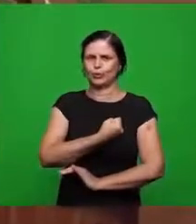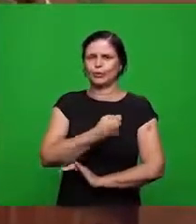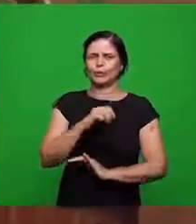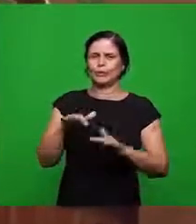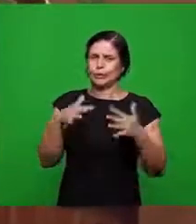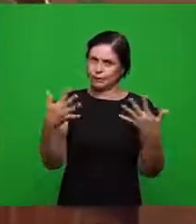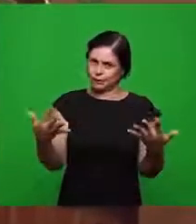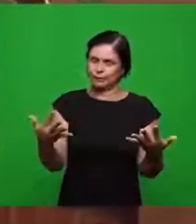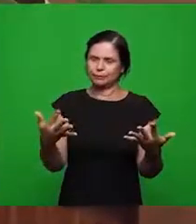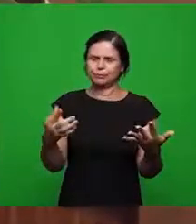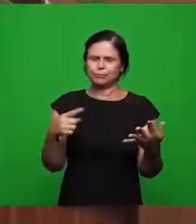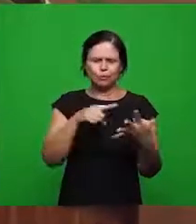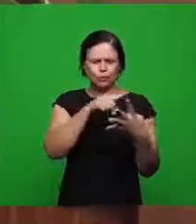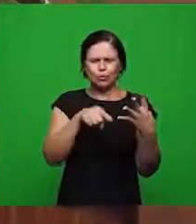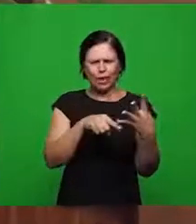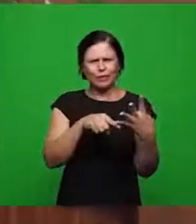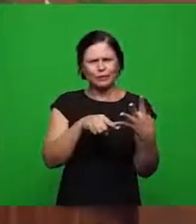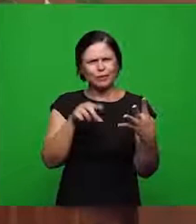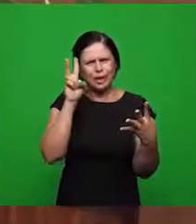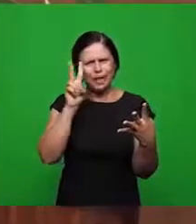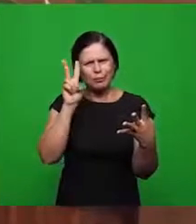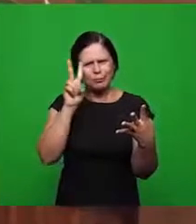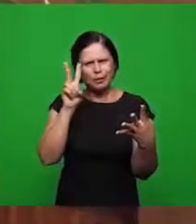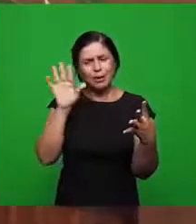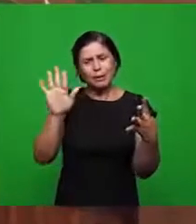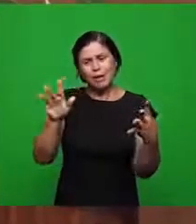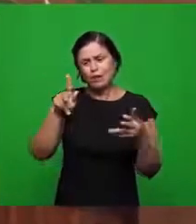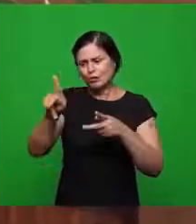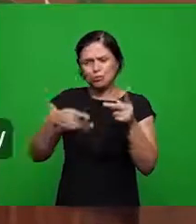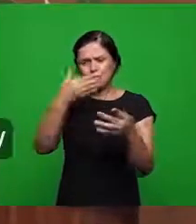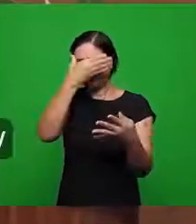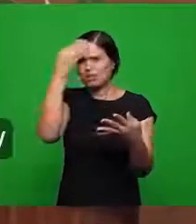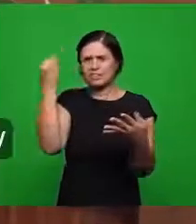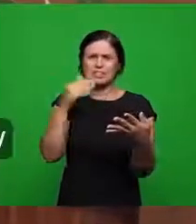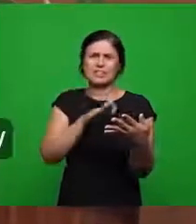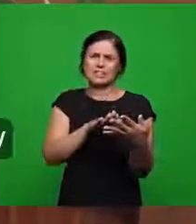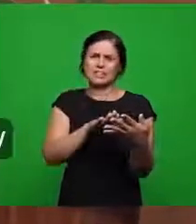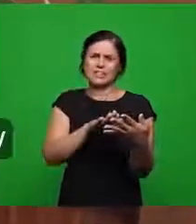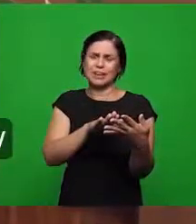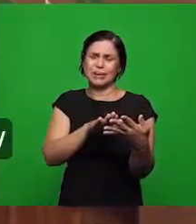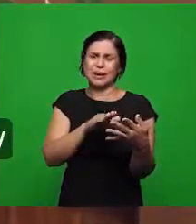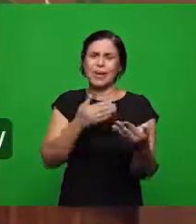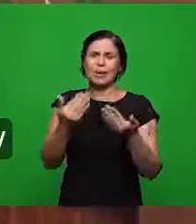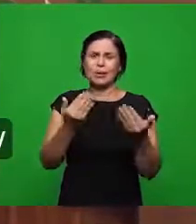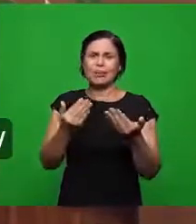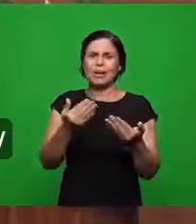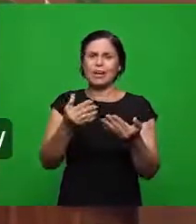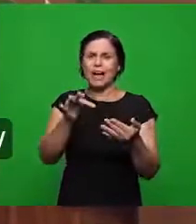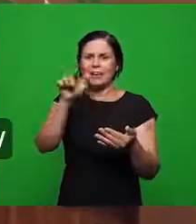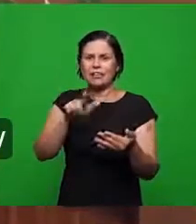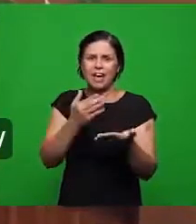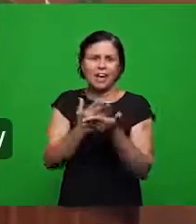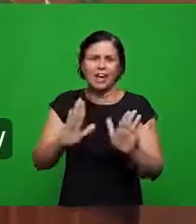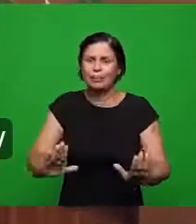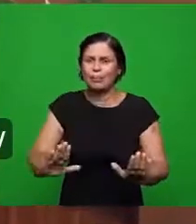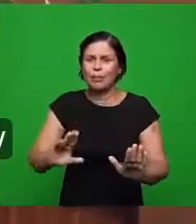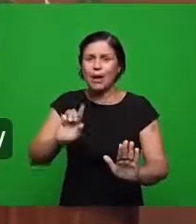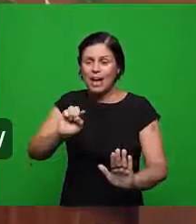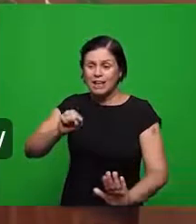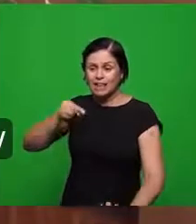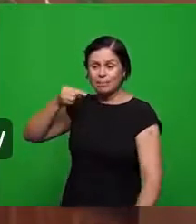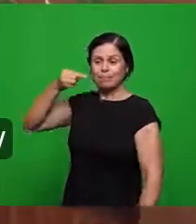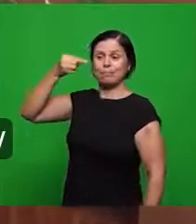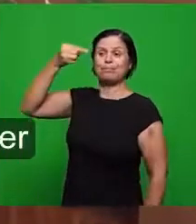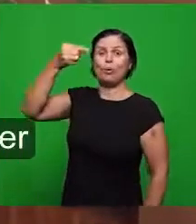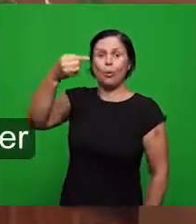isso tudo foi esquecido como sinais de morte da fé isso foi evidenciado